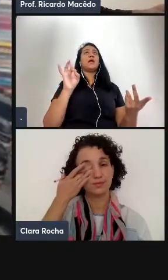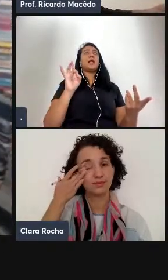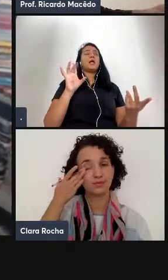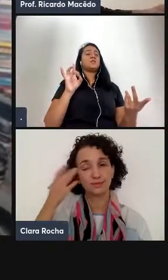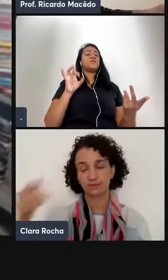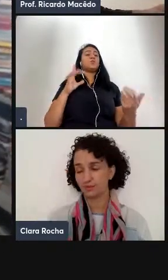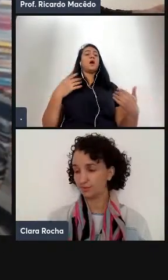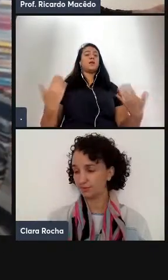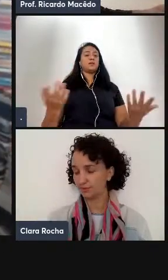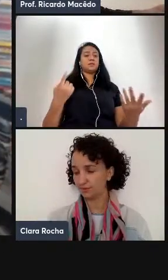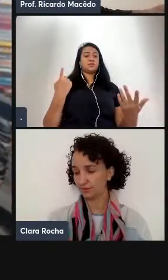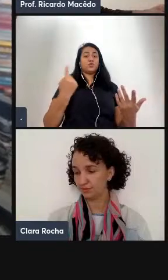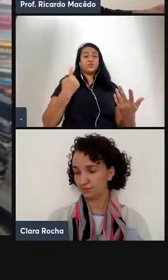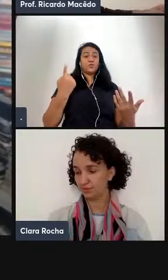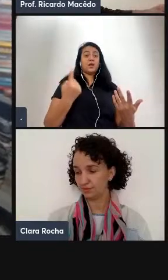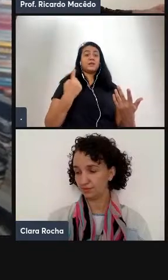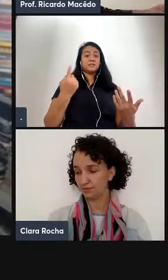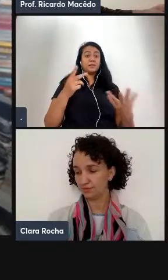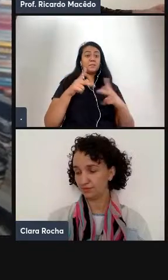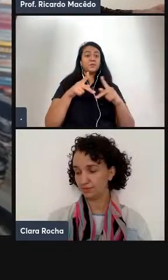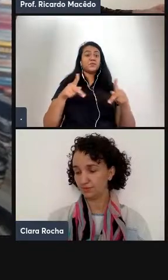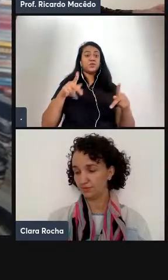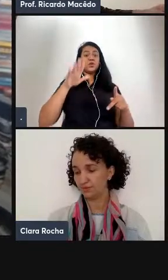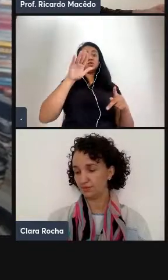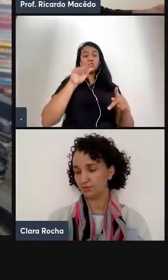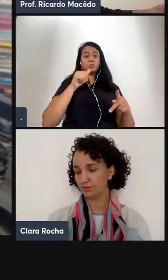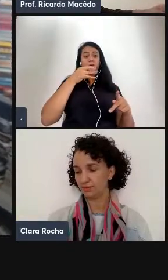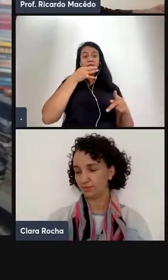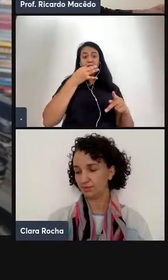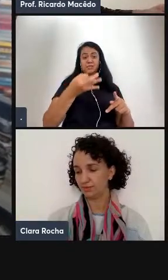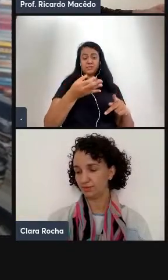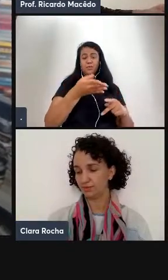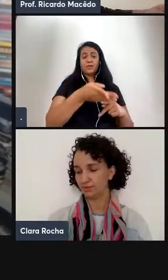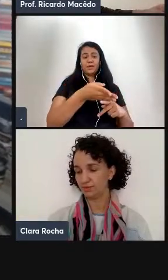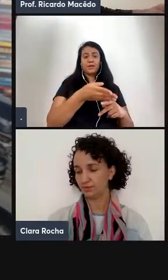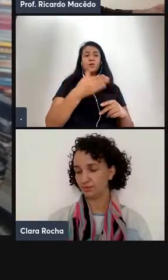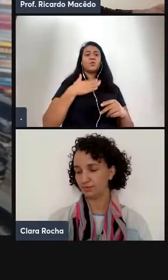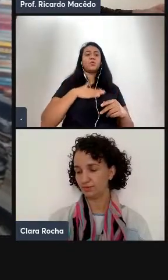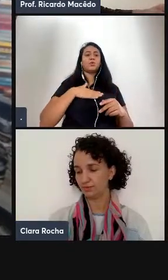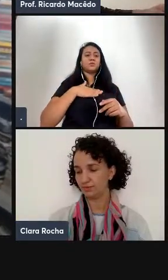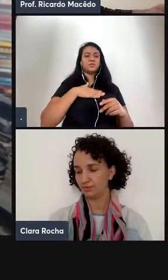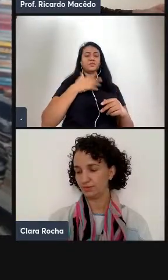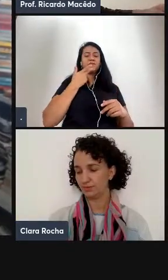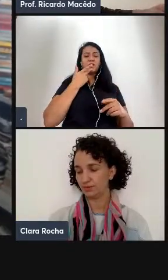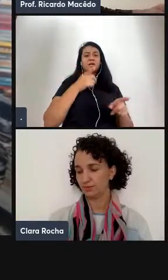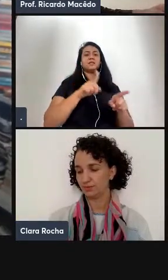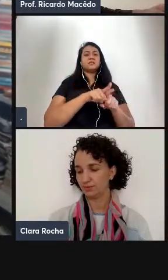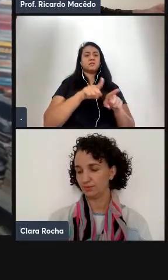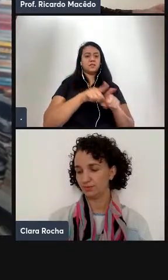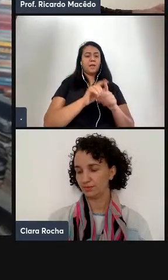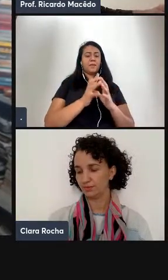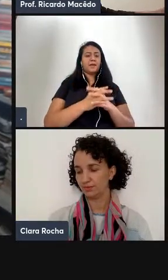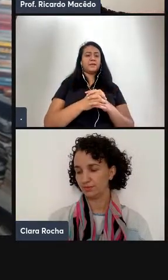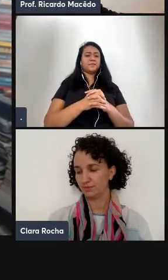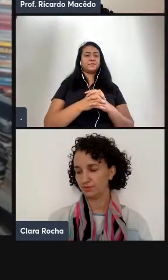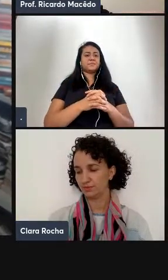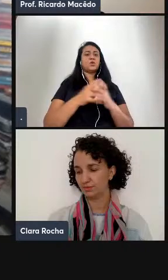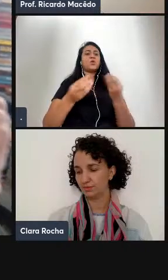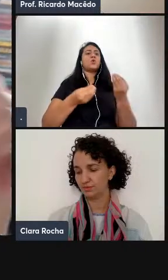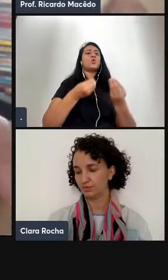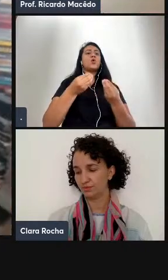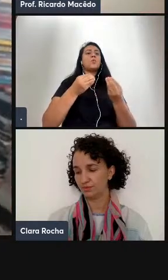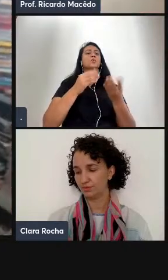a professora chamou atenção aí e isso eu gostaria de pontuar também quando ela fala sobre a questão da exclusão